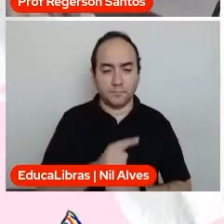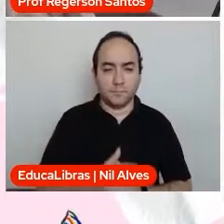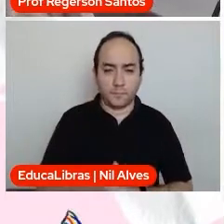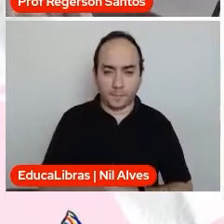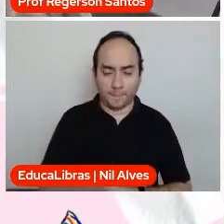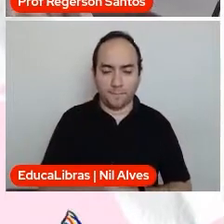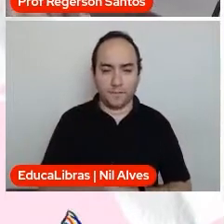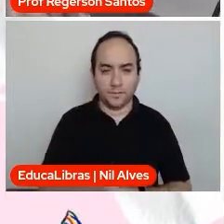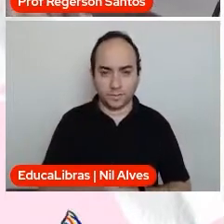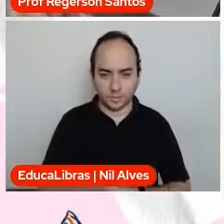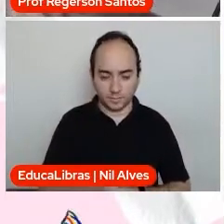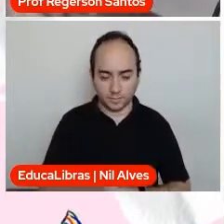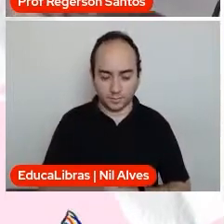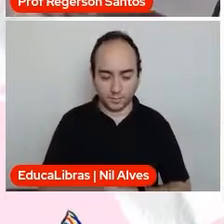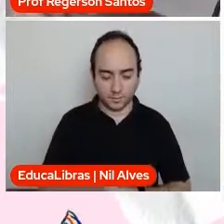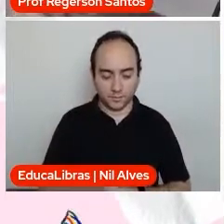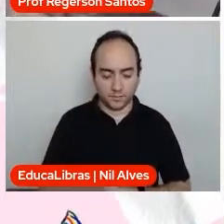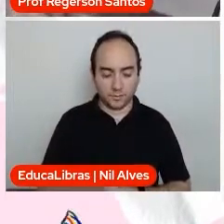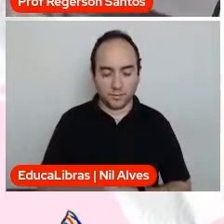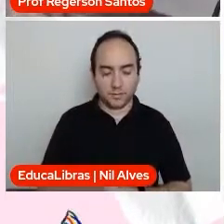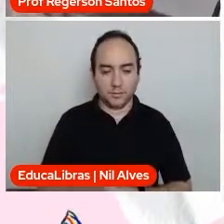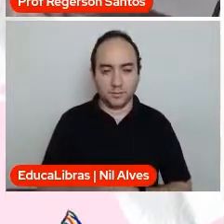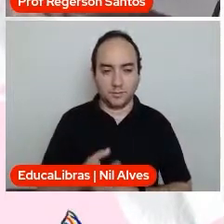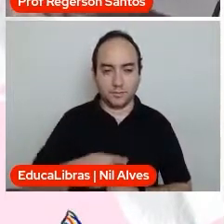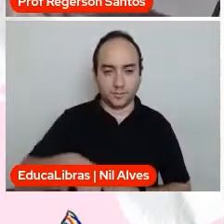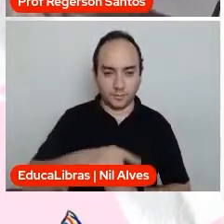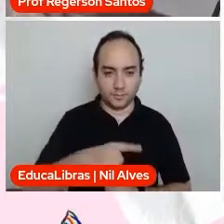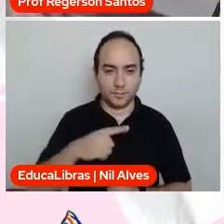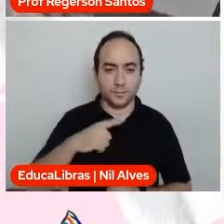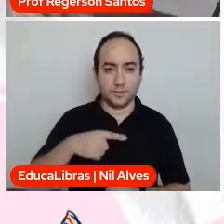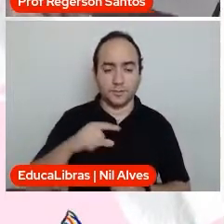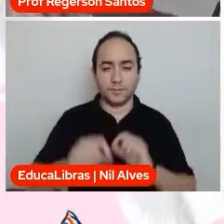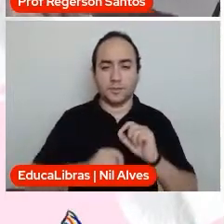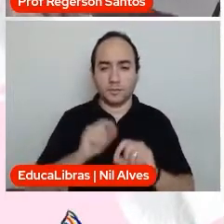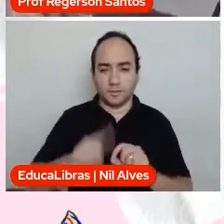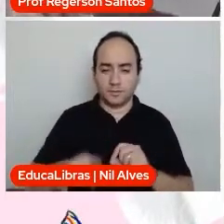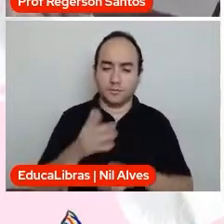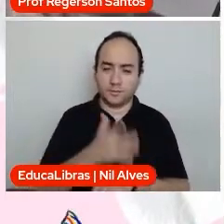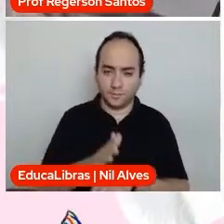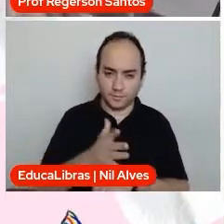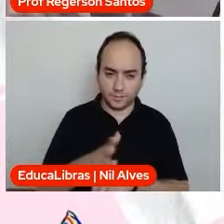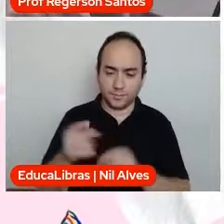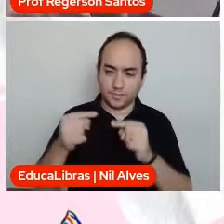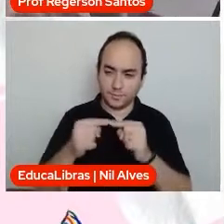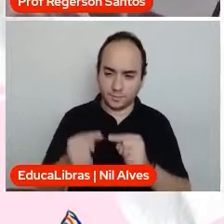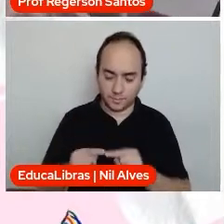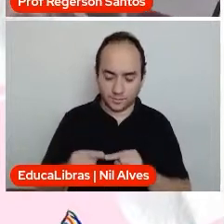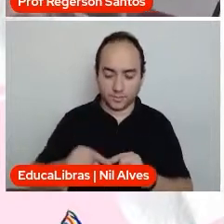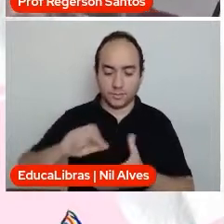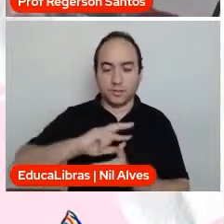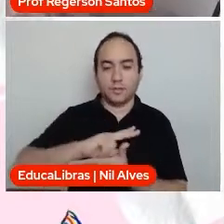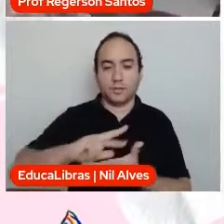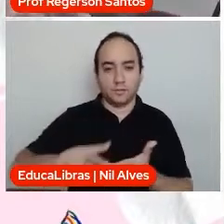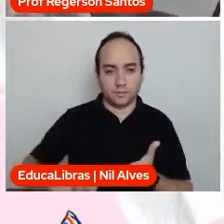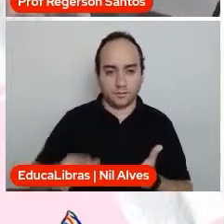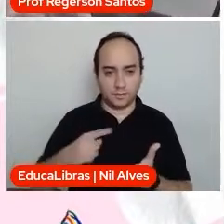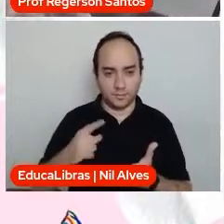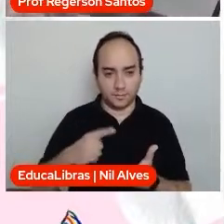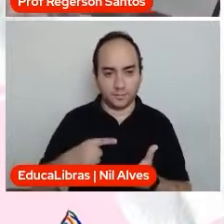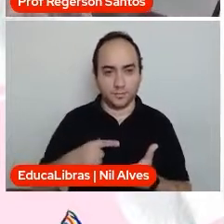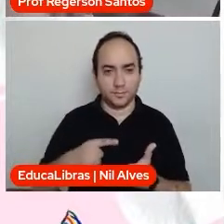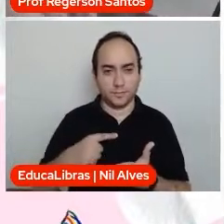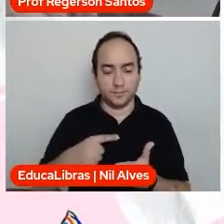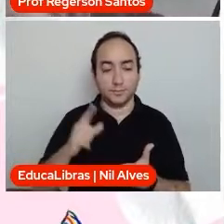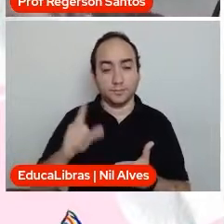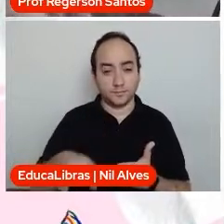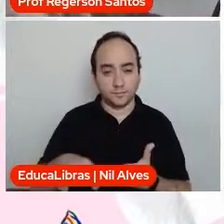precisamos nos amparar em metodologias cada vez mais diversificadas. Nós apresentamos esse